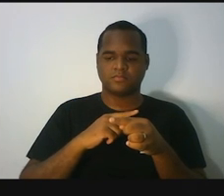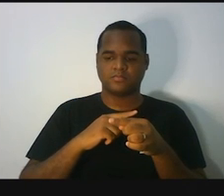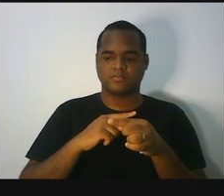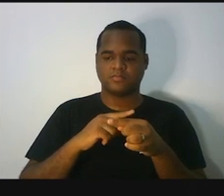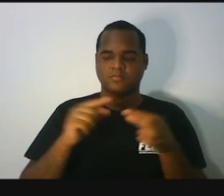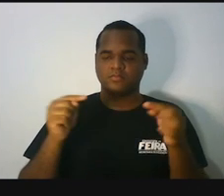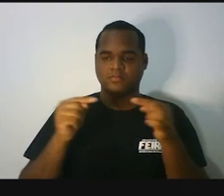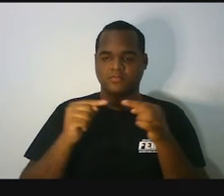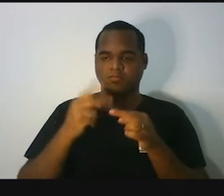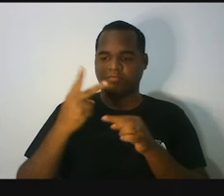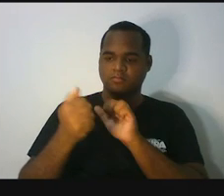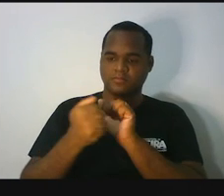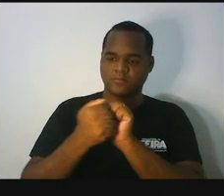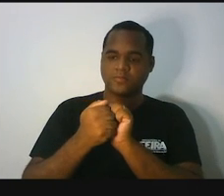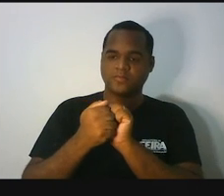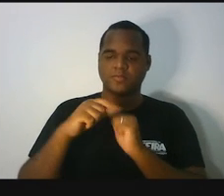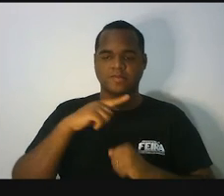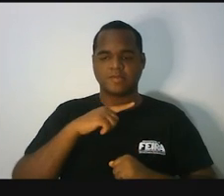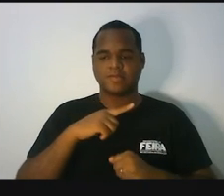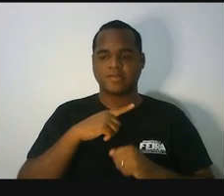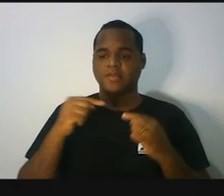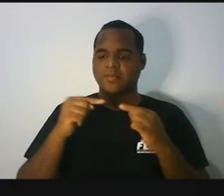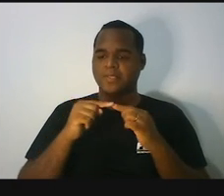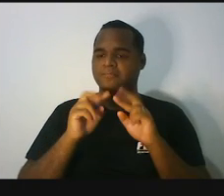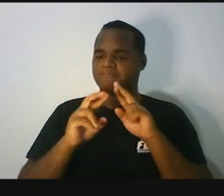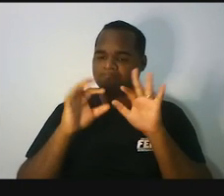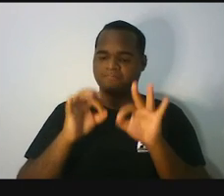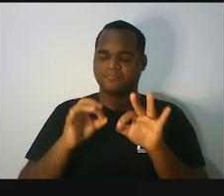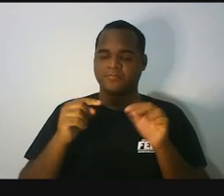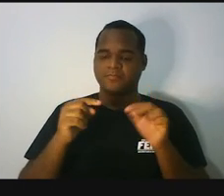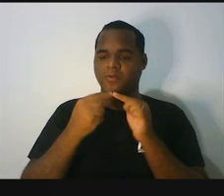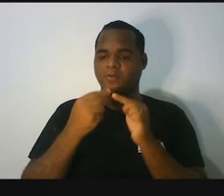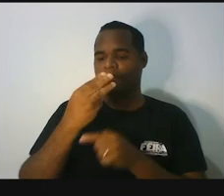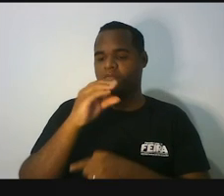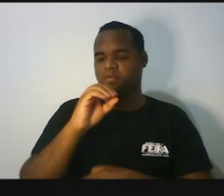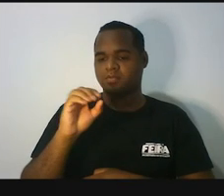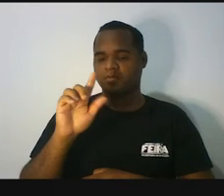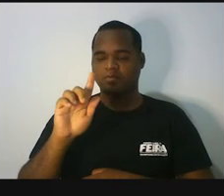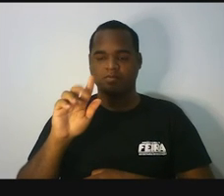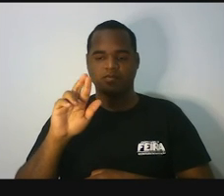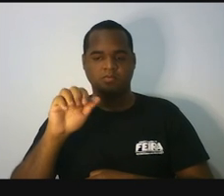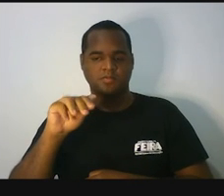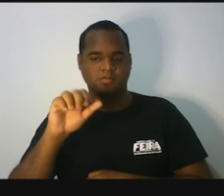caixinhas juntas estão dando 300 gramas no total